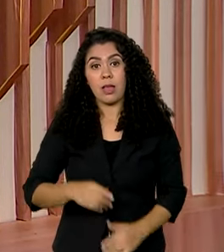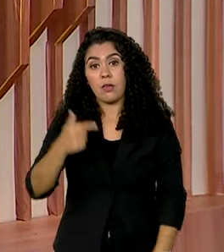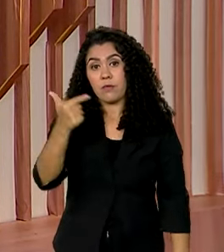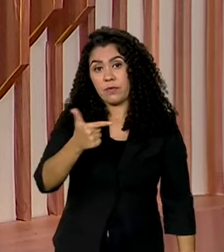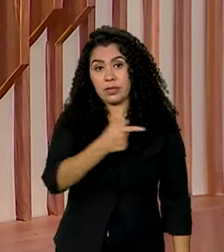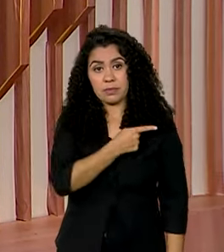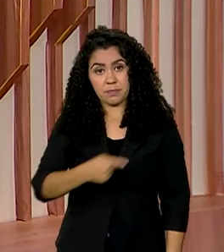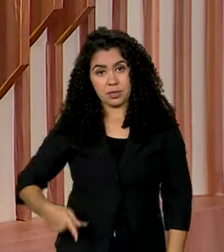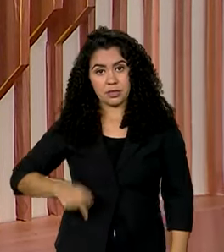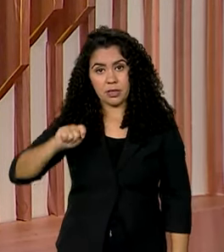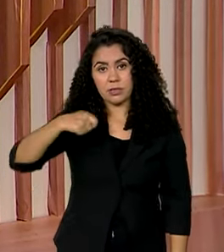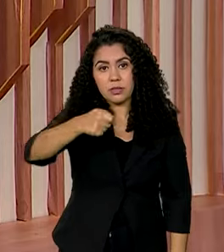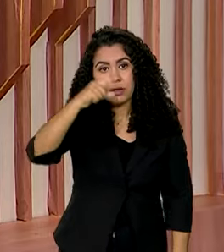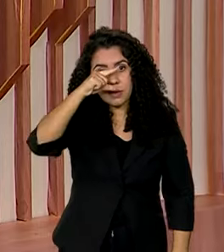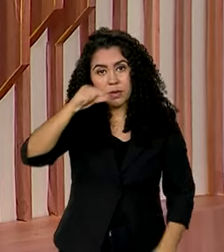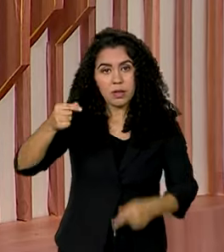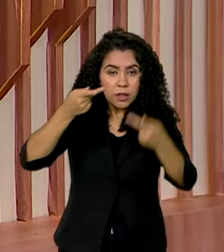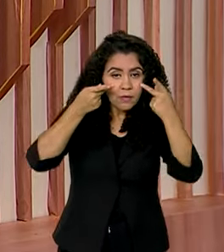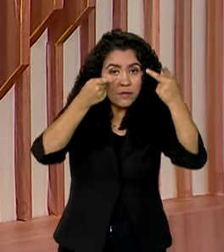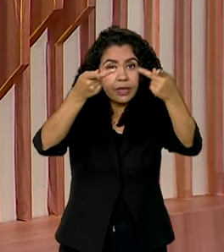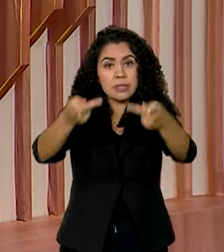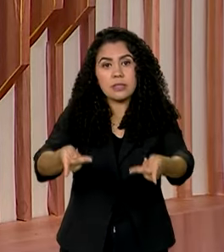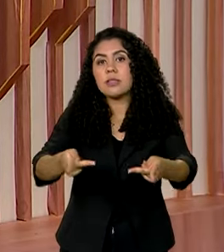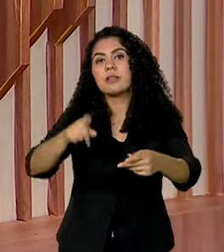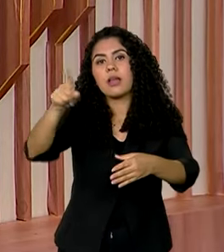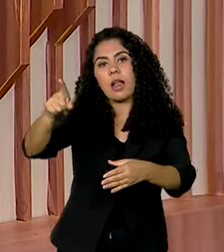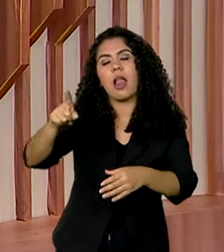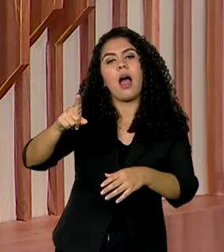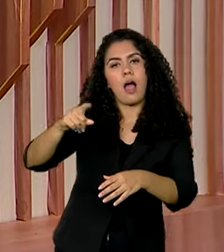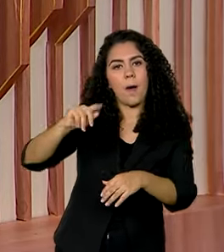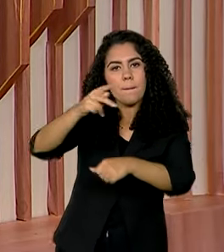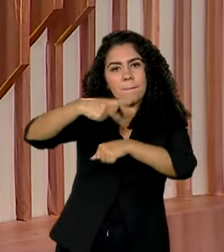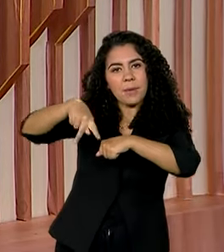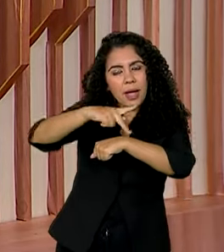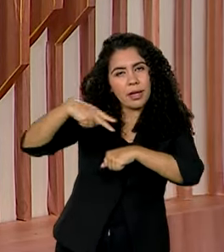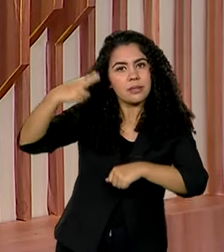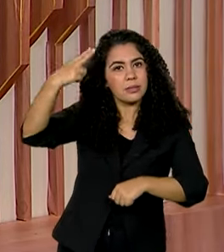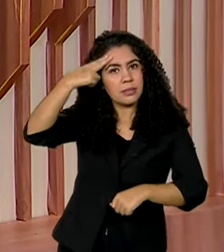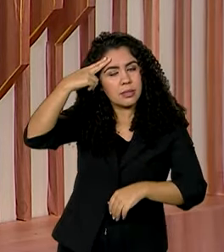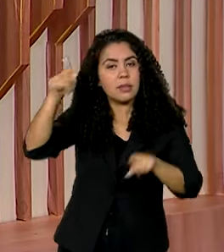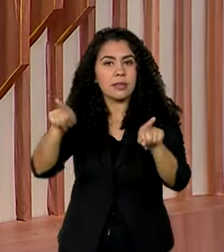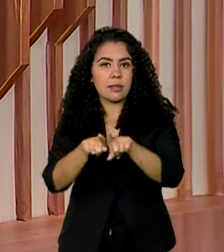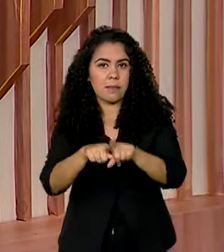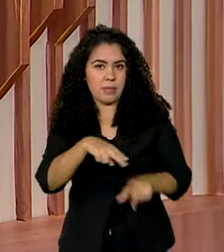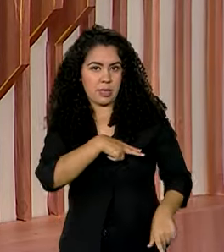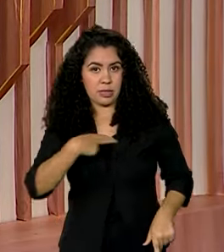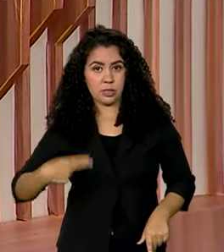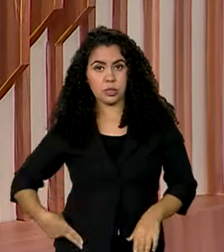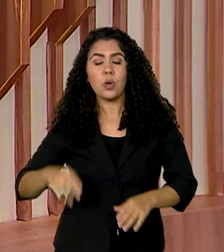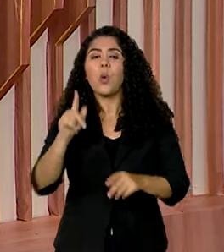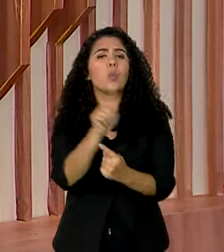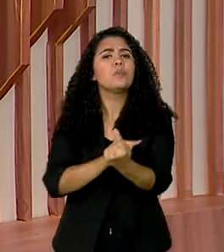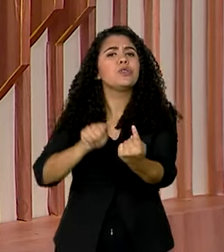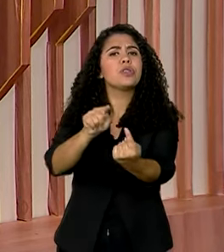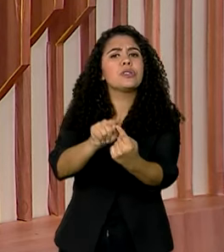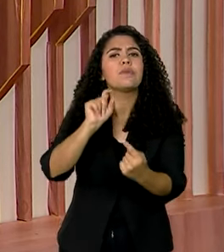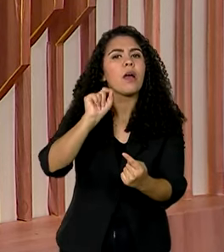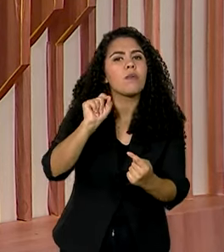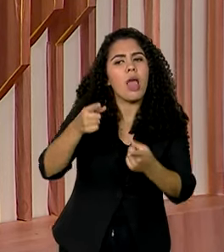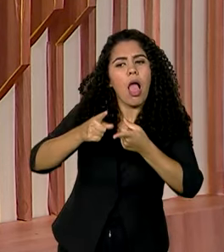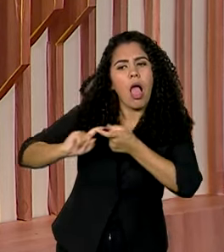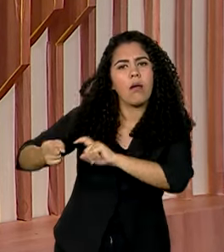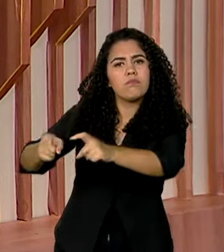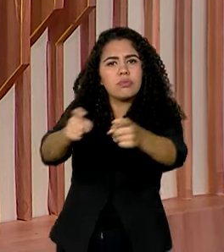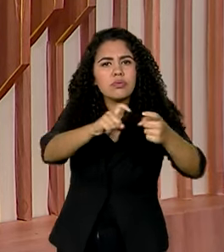-presidente Geraldo Alckmin visita esta semana a Arábia Saudita e a China. A viagem busca ampliar a pauta exportadora